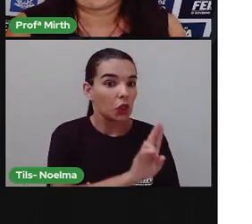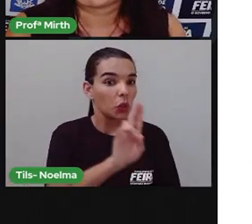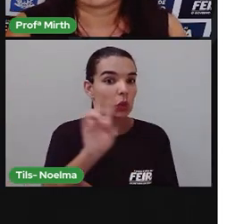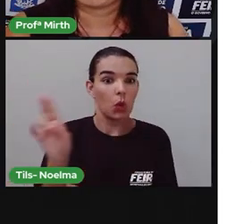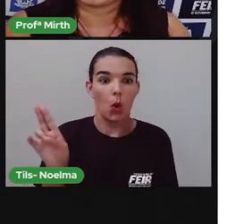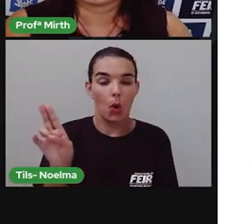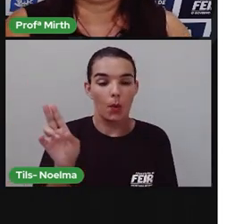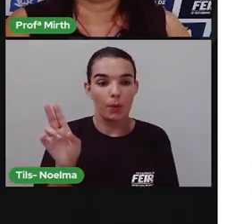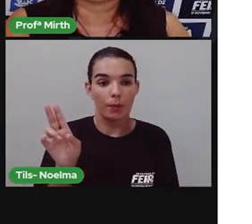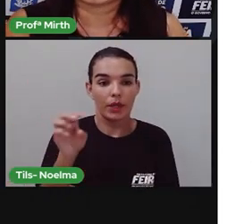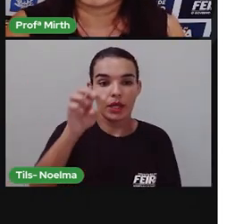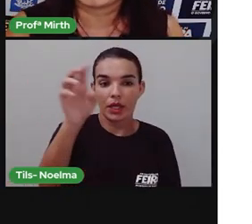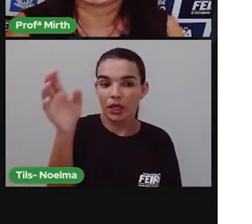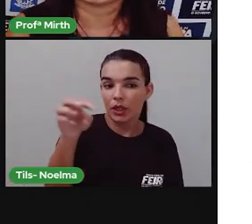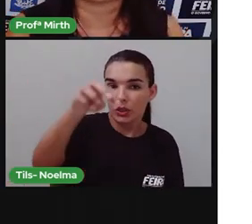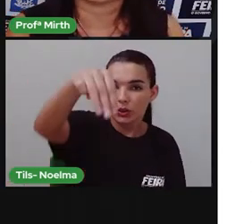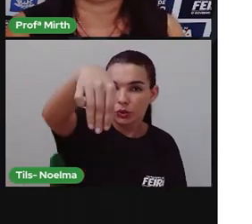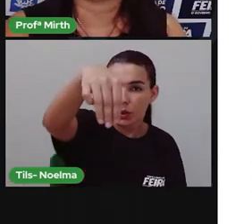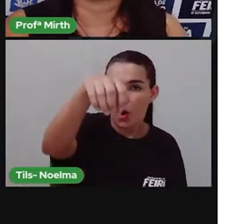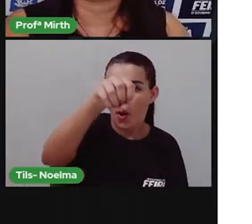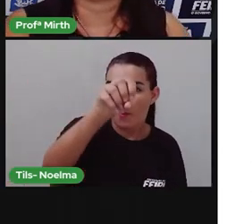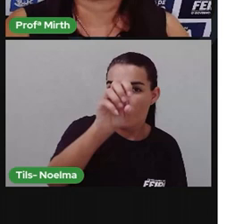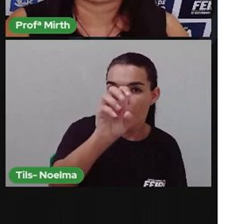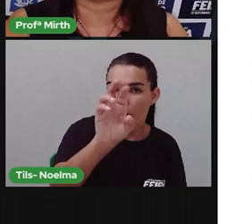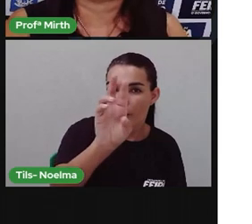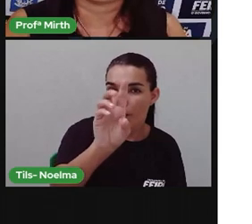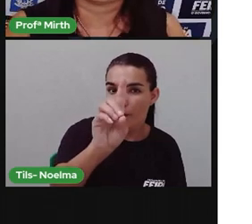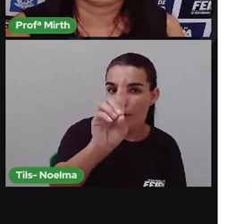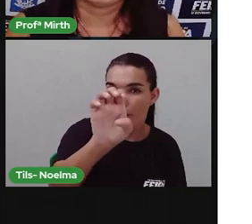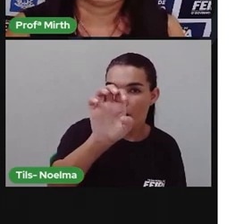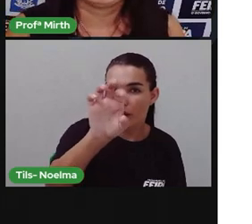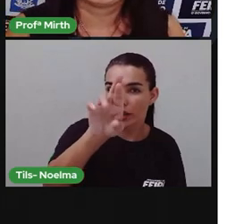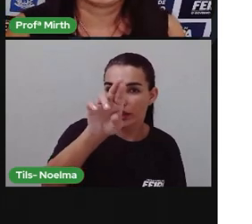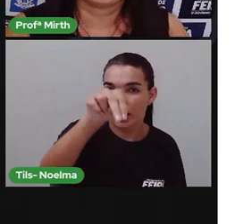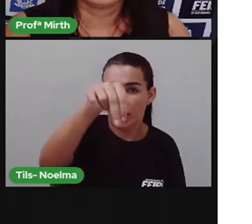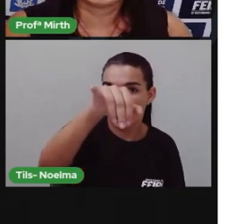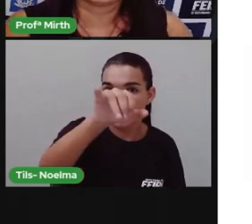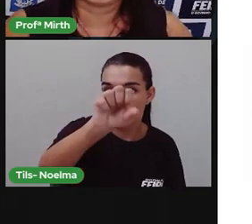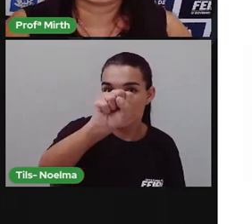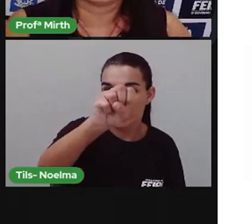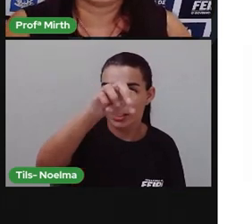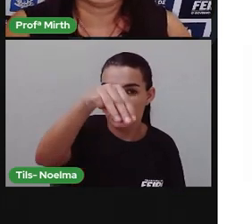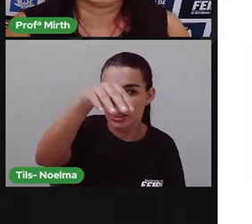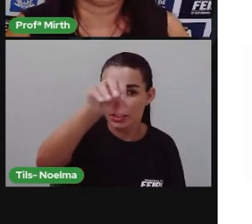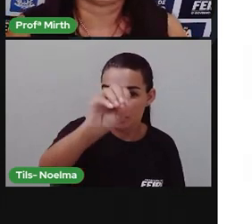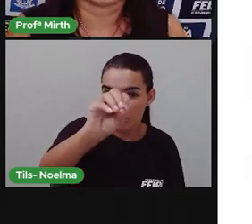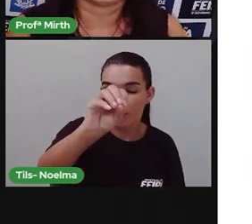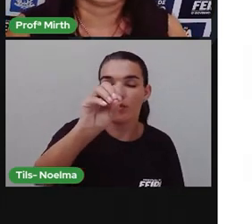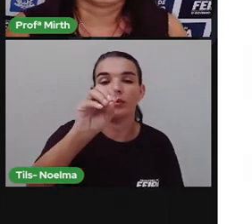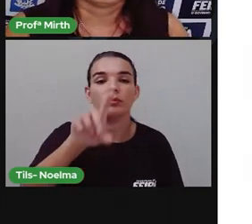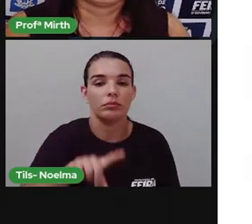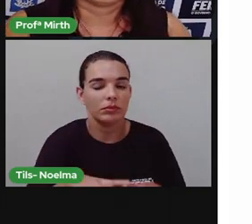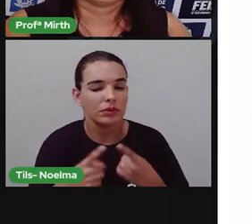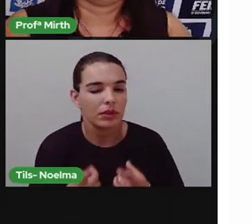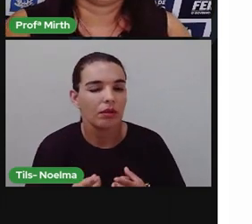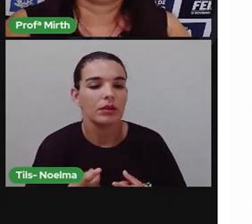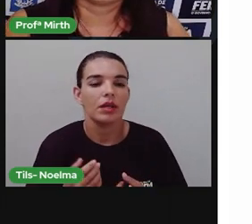Que participou, Ingressou aí na Escola Nacional de Belas Artes. Só que, desde muito pequenininho, né?